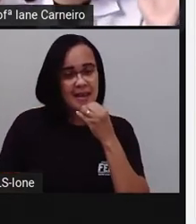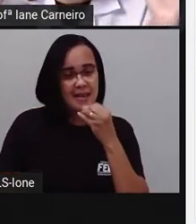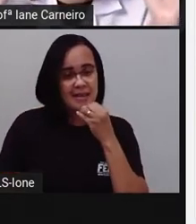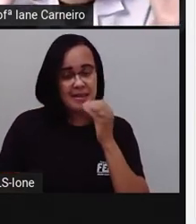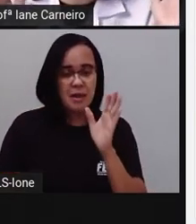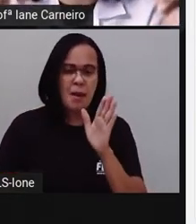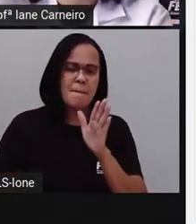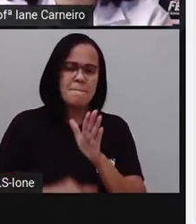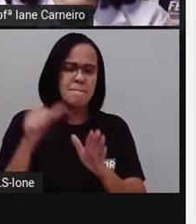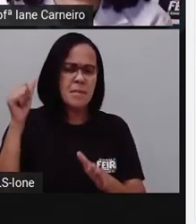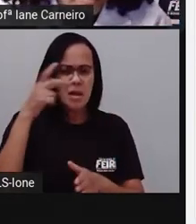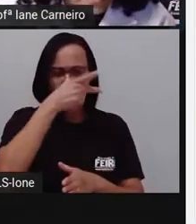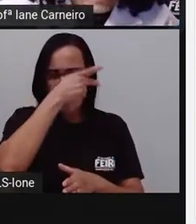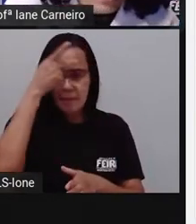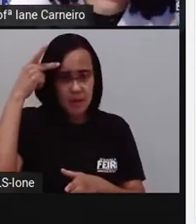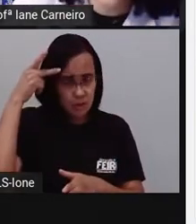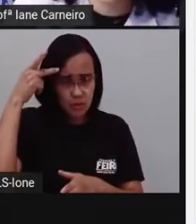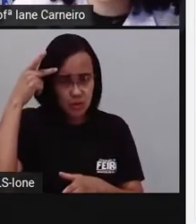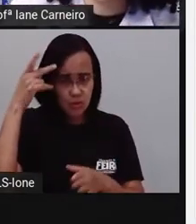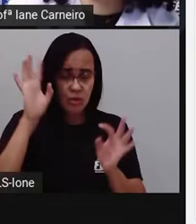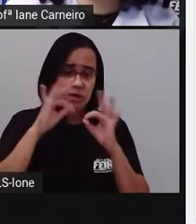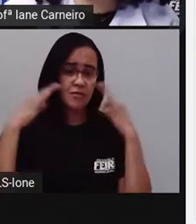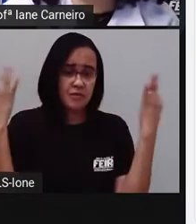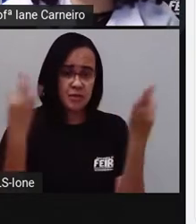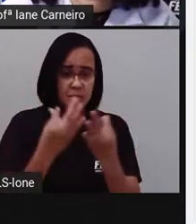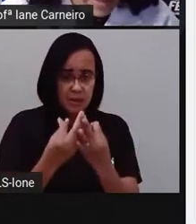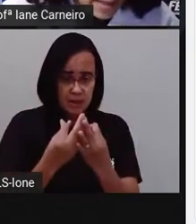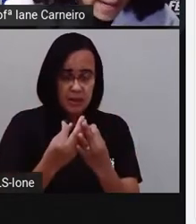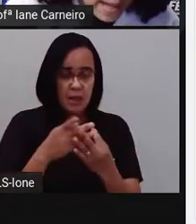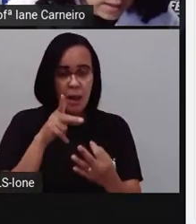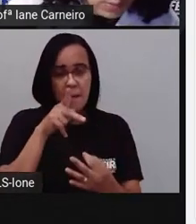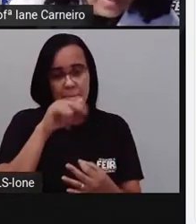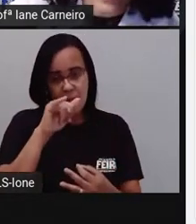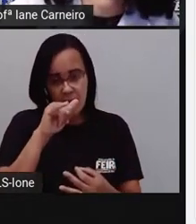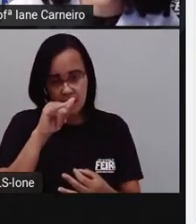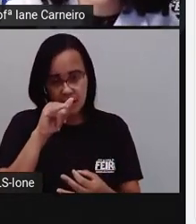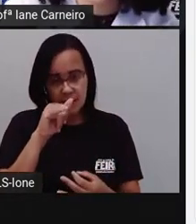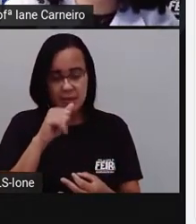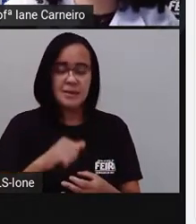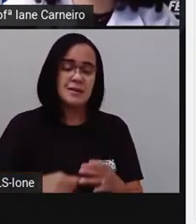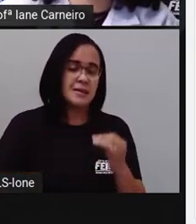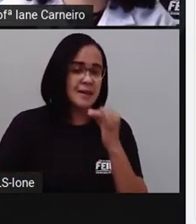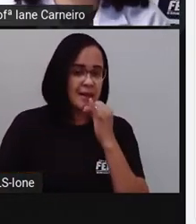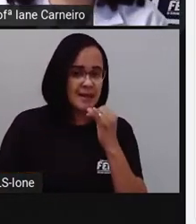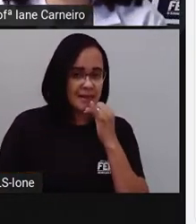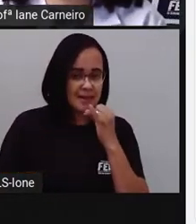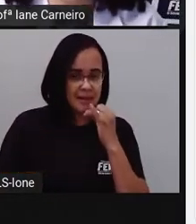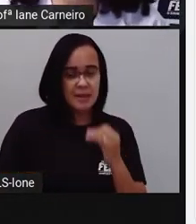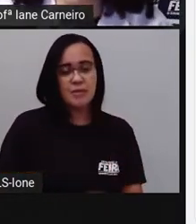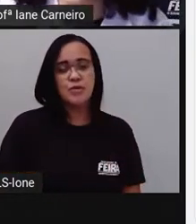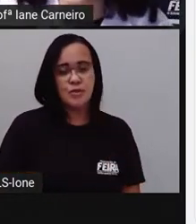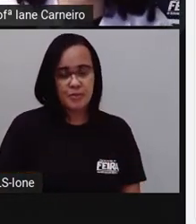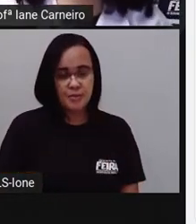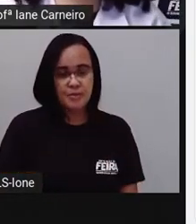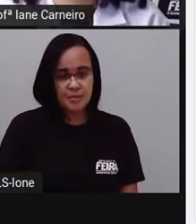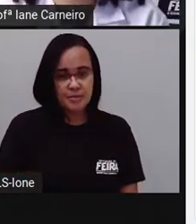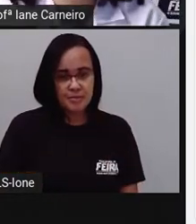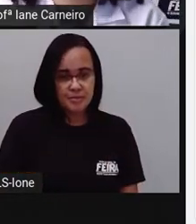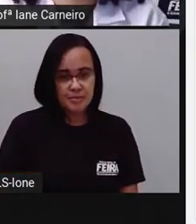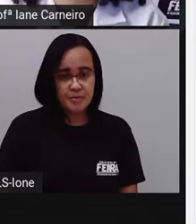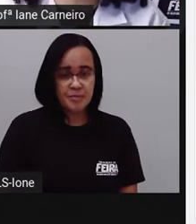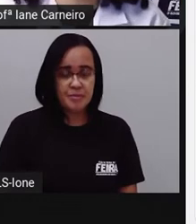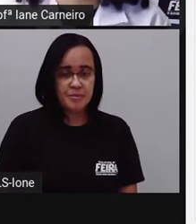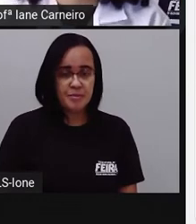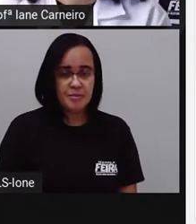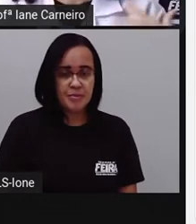familiar que você tem aí, seu pai. Então, deixa eu colocar aqui, Carlos, né? Vamos supor que o nome do papai de alguma criança aí é